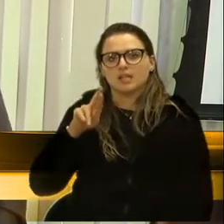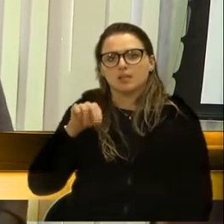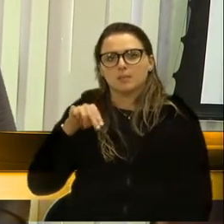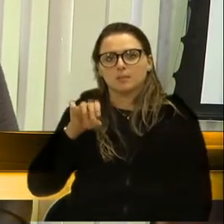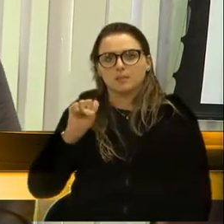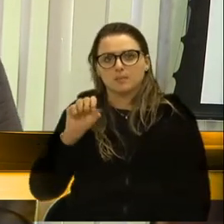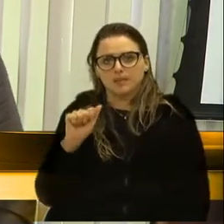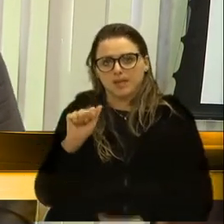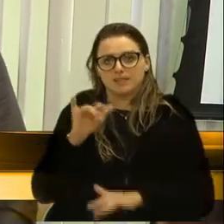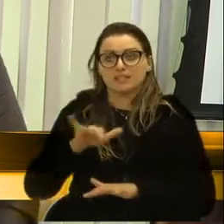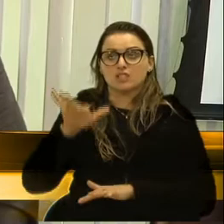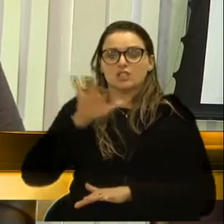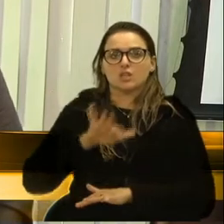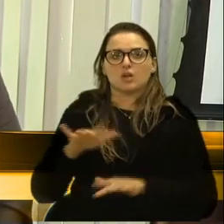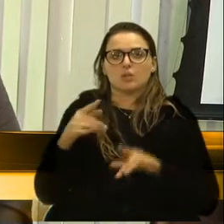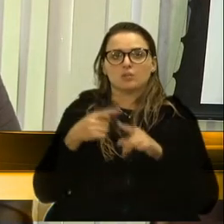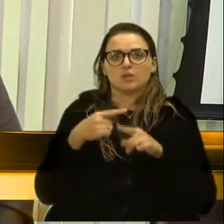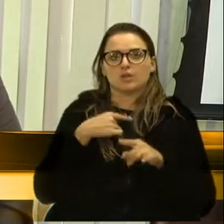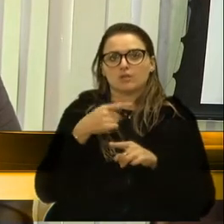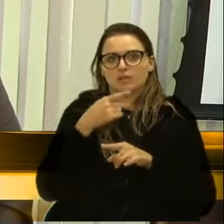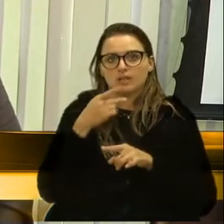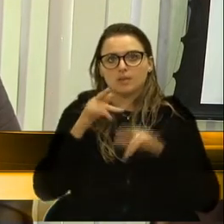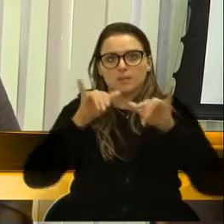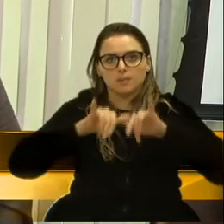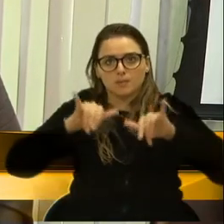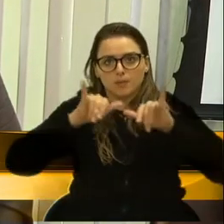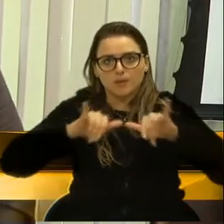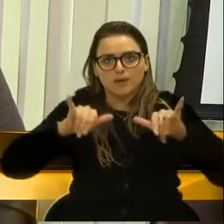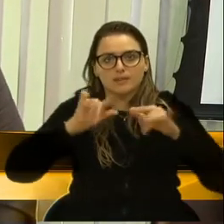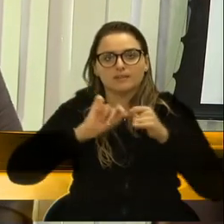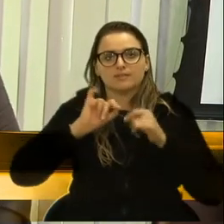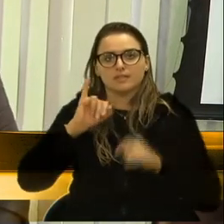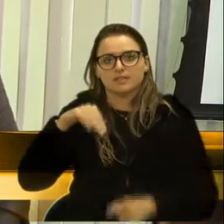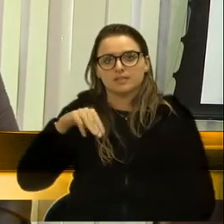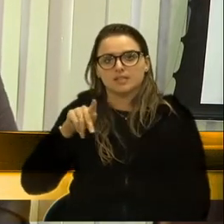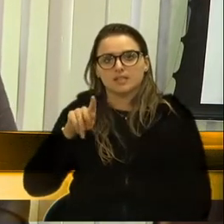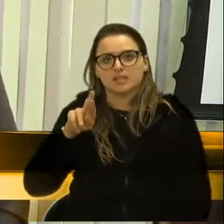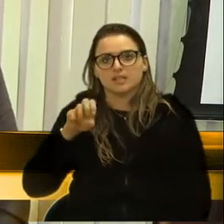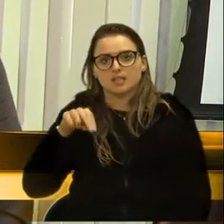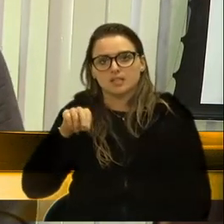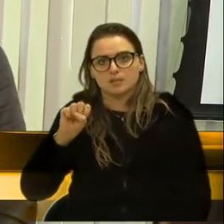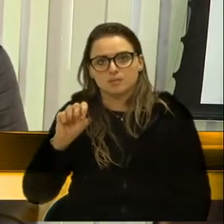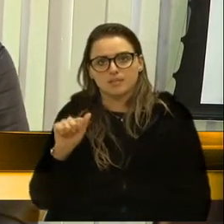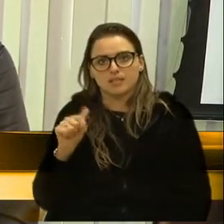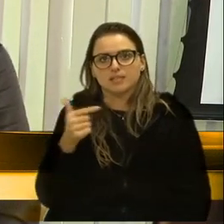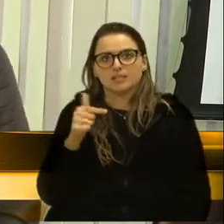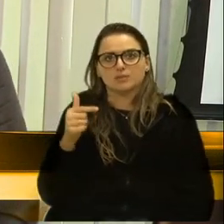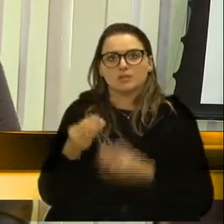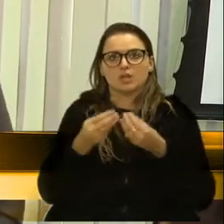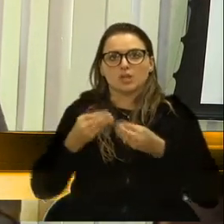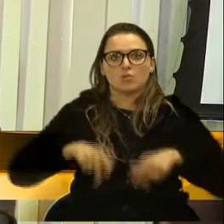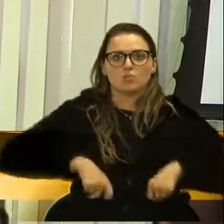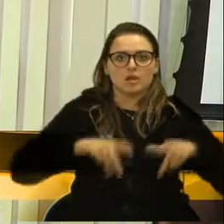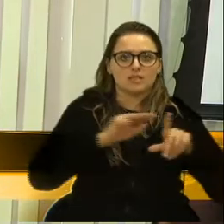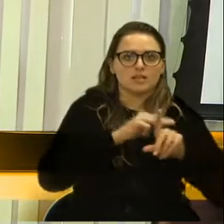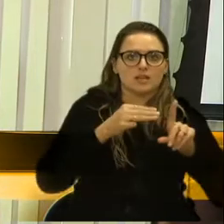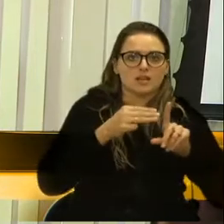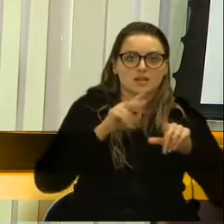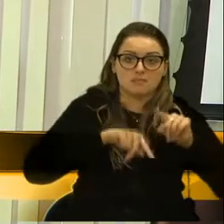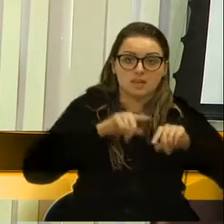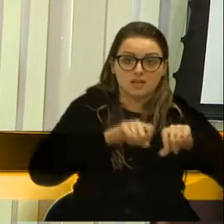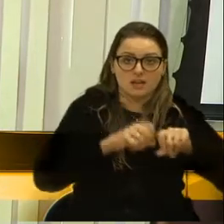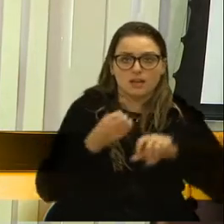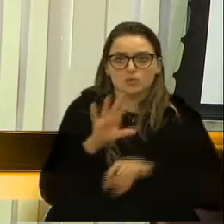a gente fala assim, como eu falei, propaganda ser feita na imprensa, não tem como gastar em farmácia nem em mercado. Era isso, eu apresento.